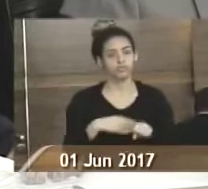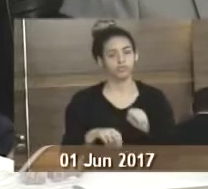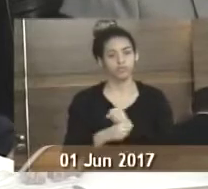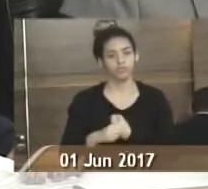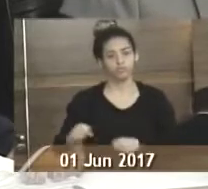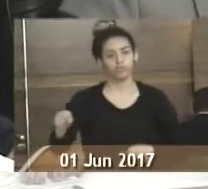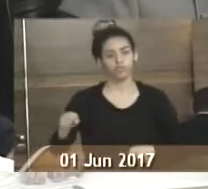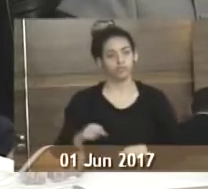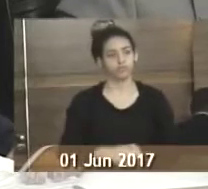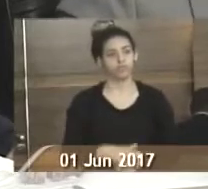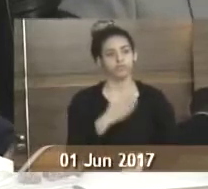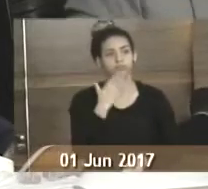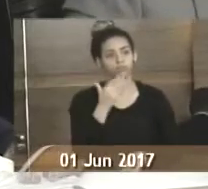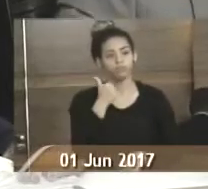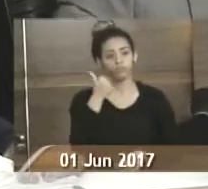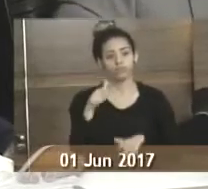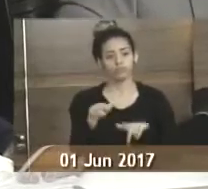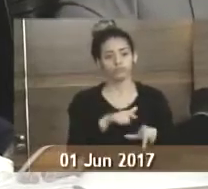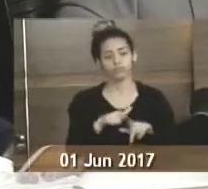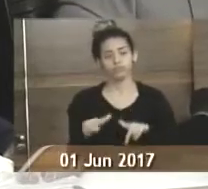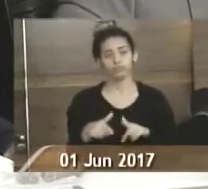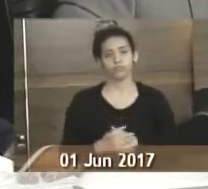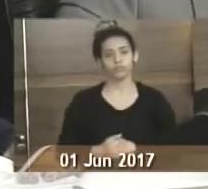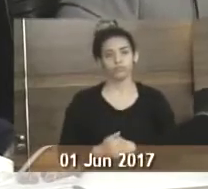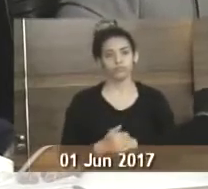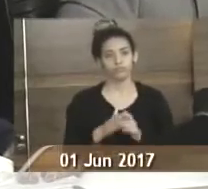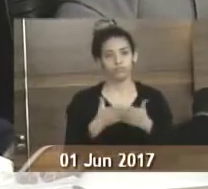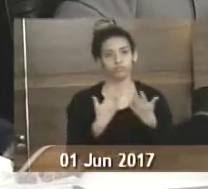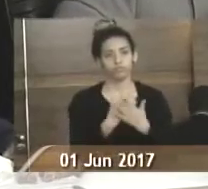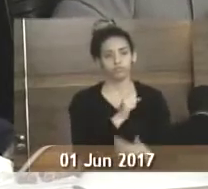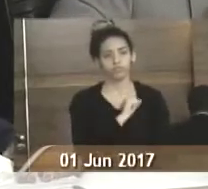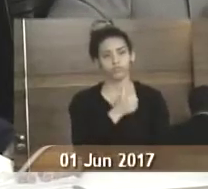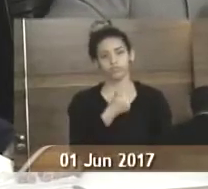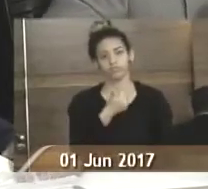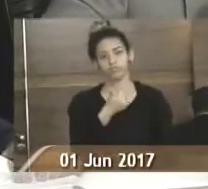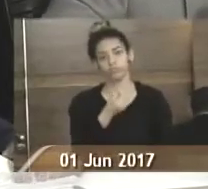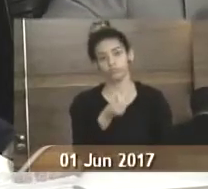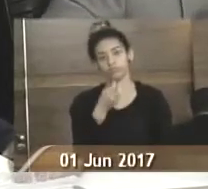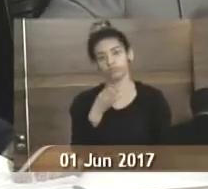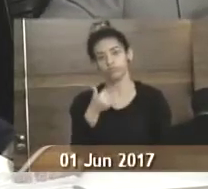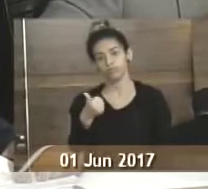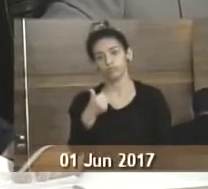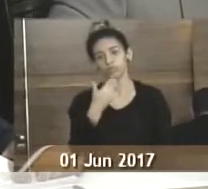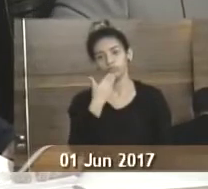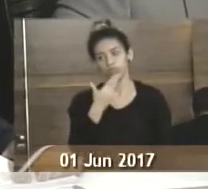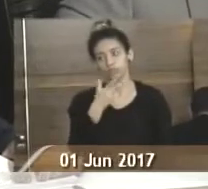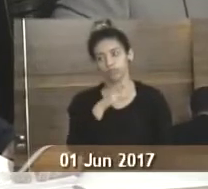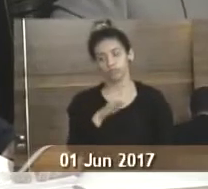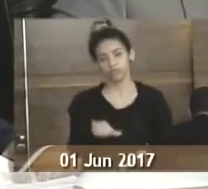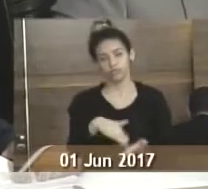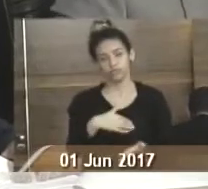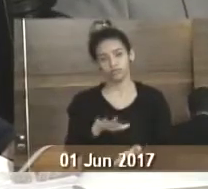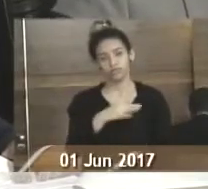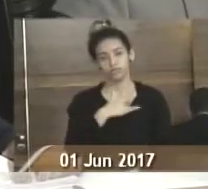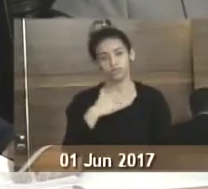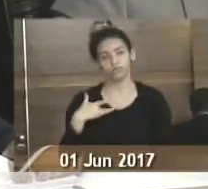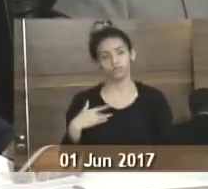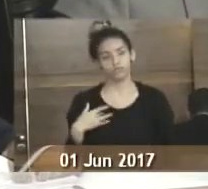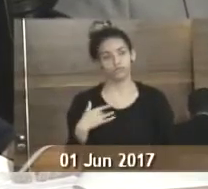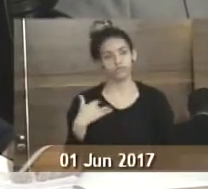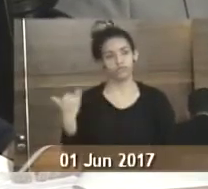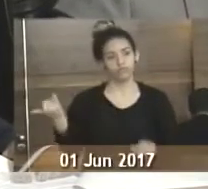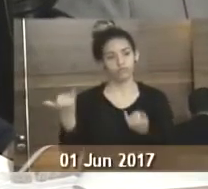usuários e operadores, preservando o interesse público. Requerimento 631, de 2017. Solicitando à Secretaria de Saúde